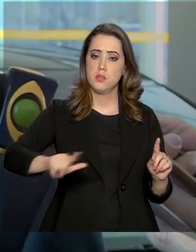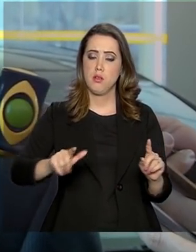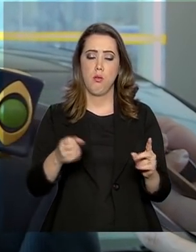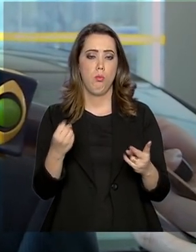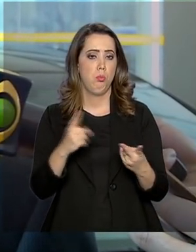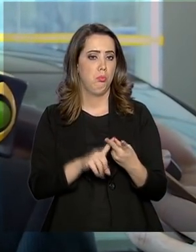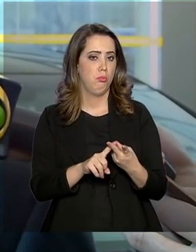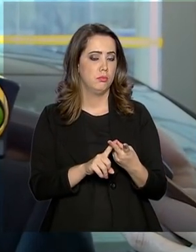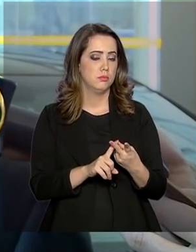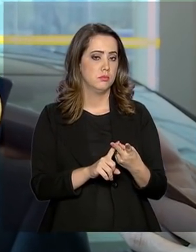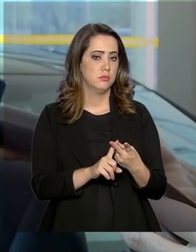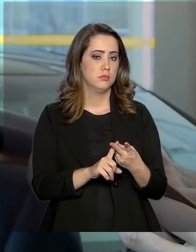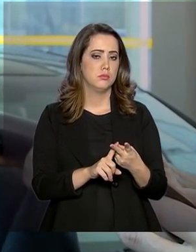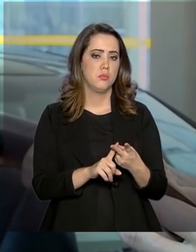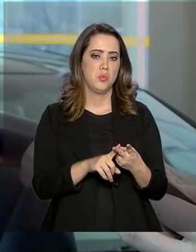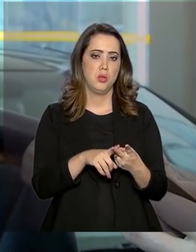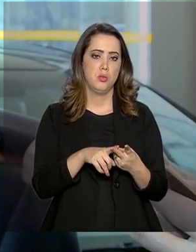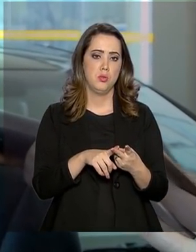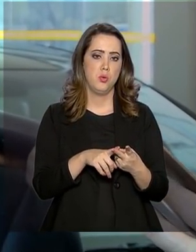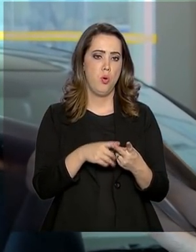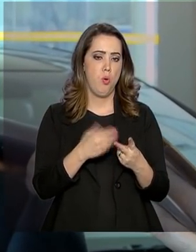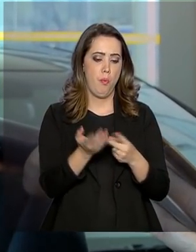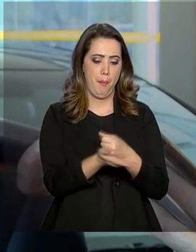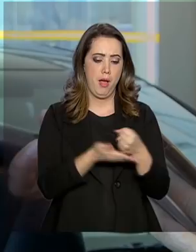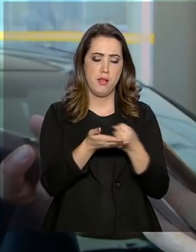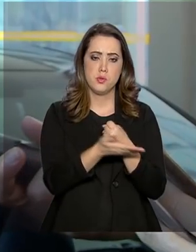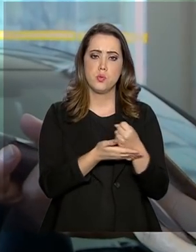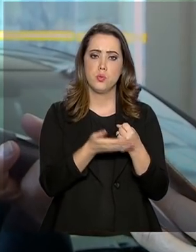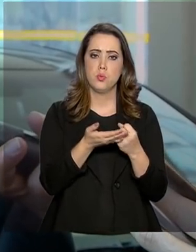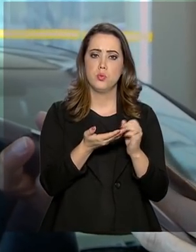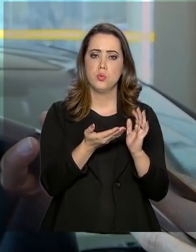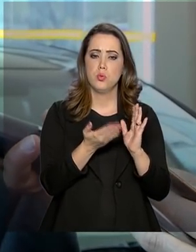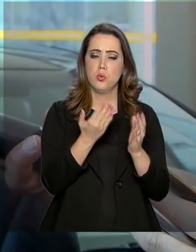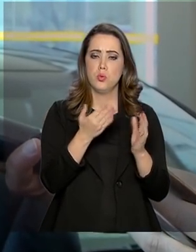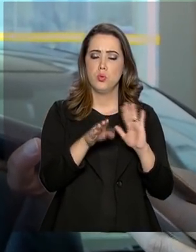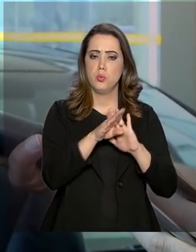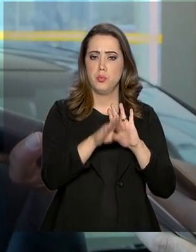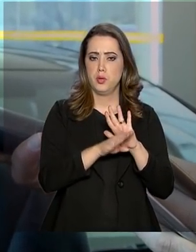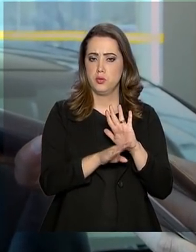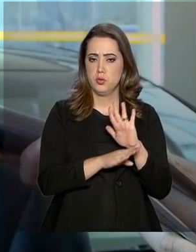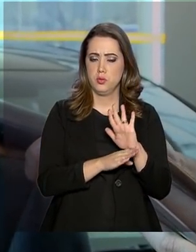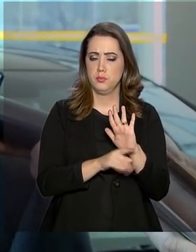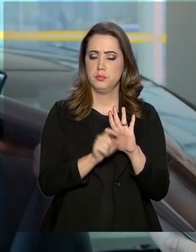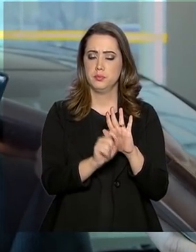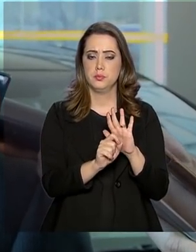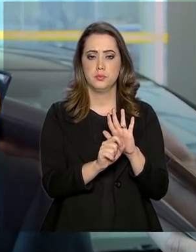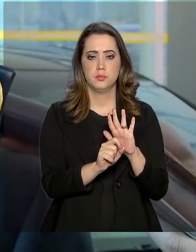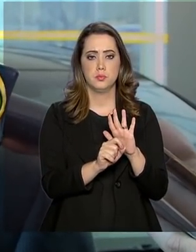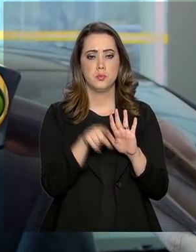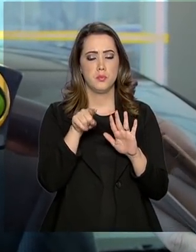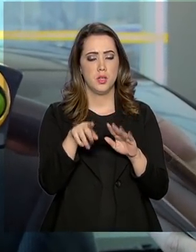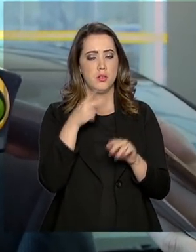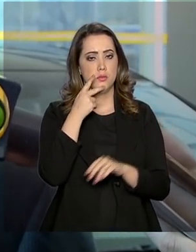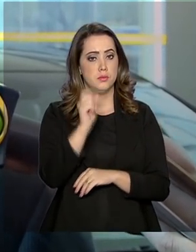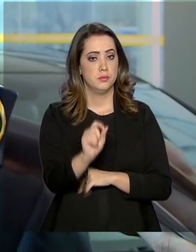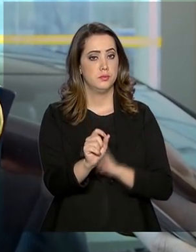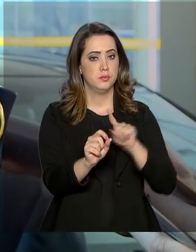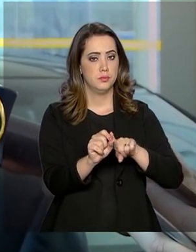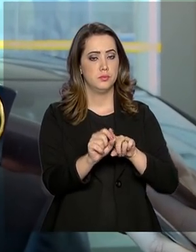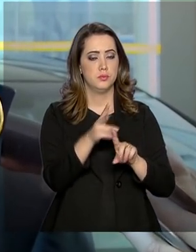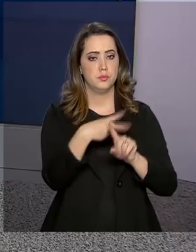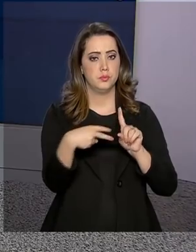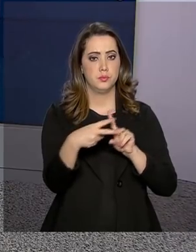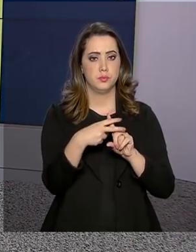nem se mexerá na espinha dorsal do processo, do projeto, desculpe, no que tange à questão